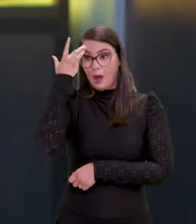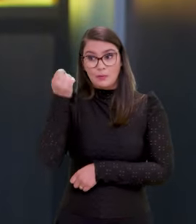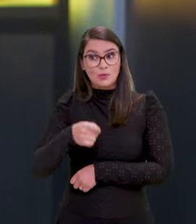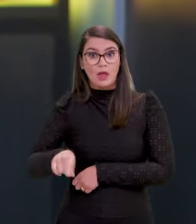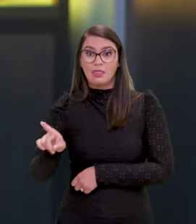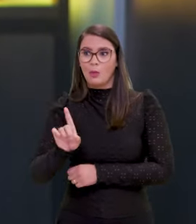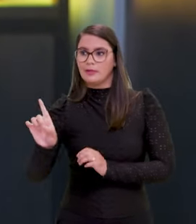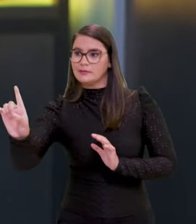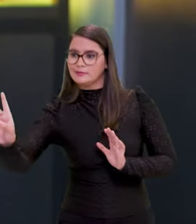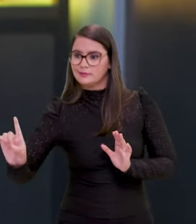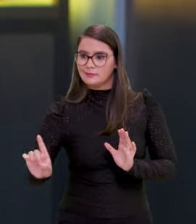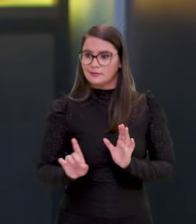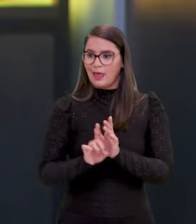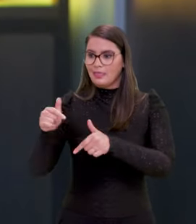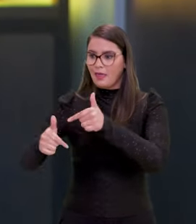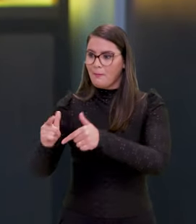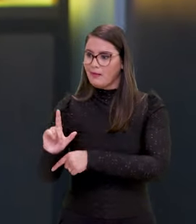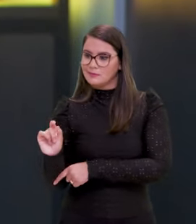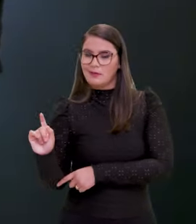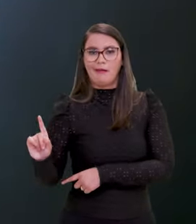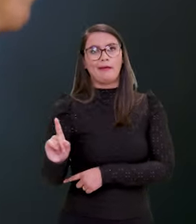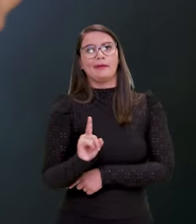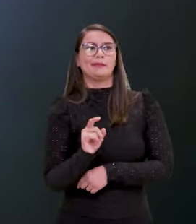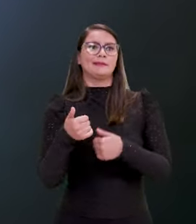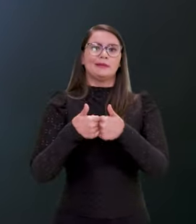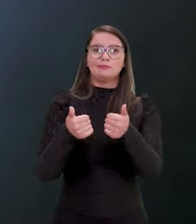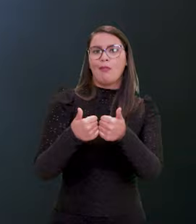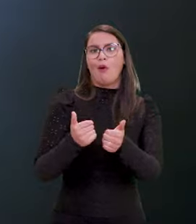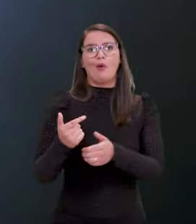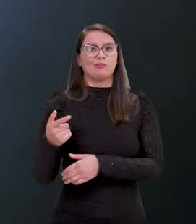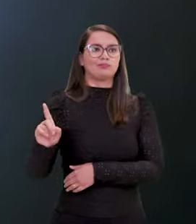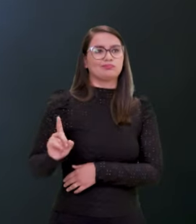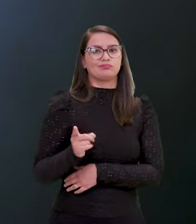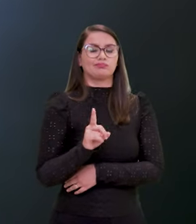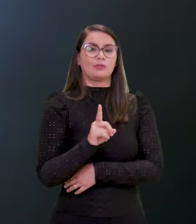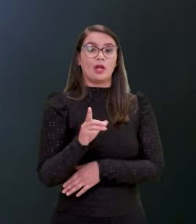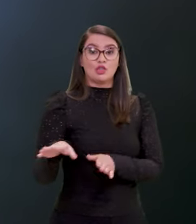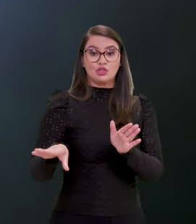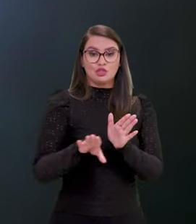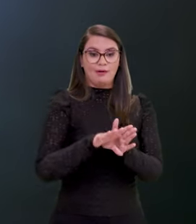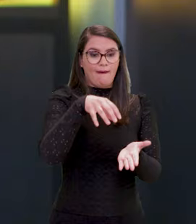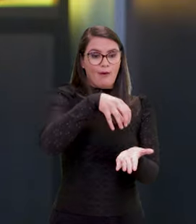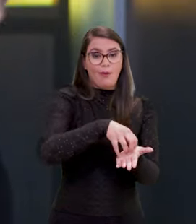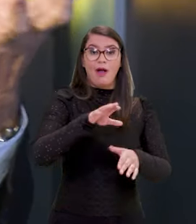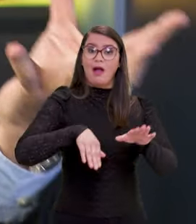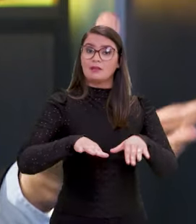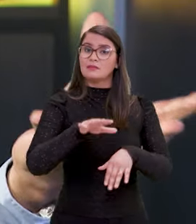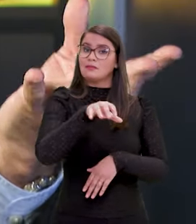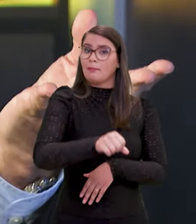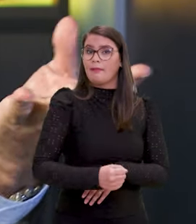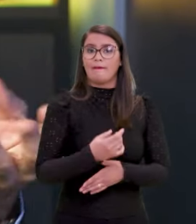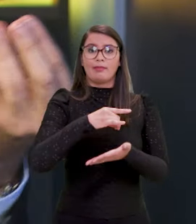deslocar para o local, sair do seu local de trabalho, pegar um transporte, né? Chegar até um órgão, muitas vezes, para